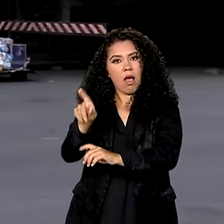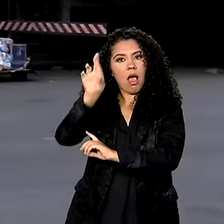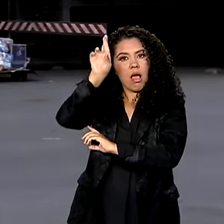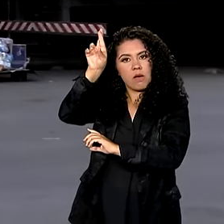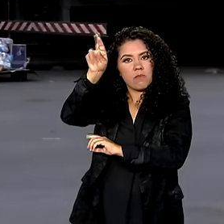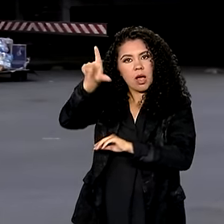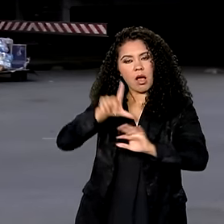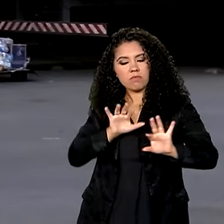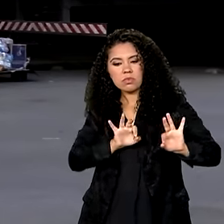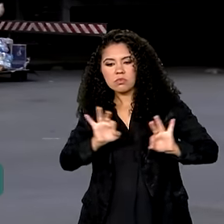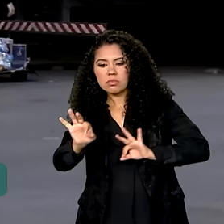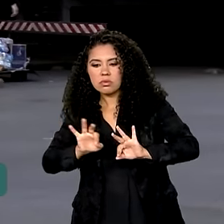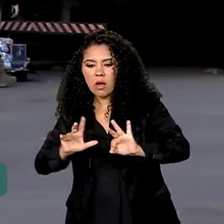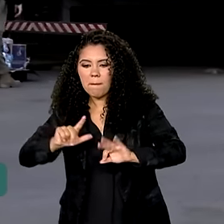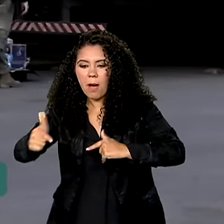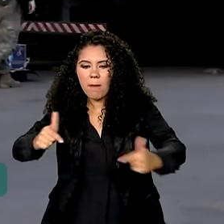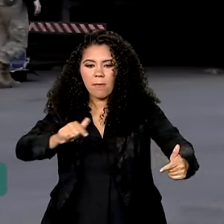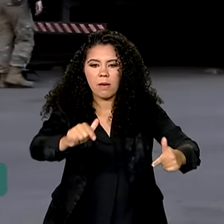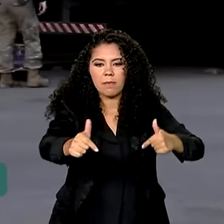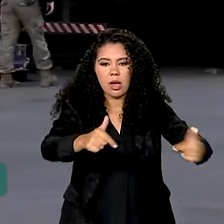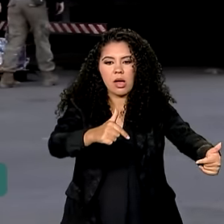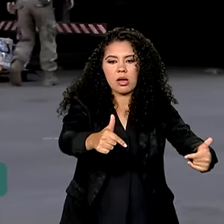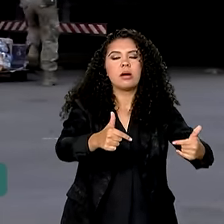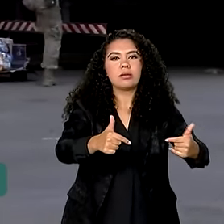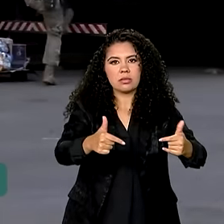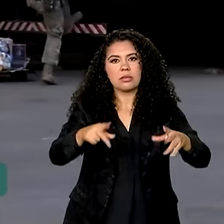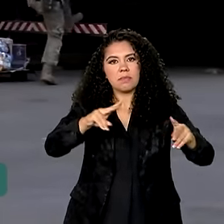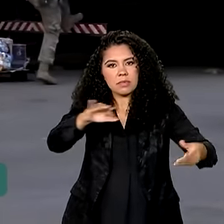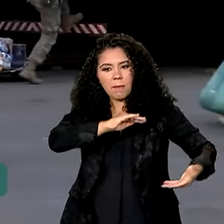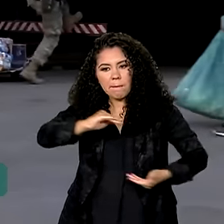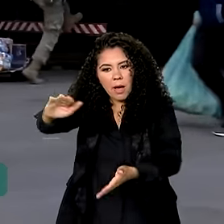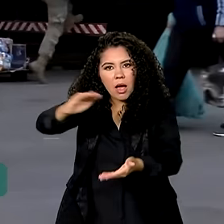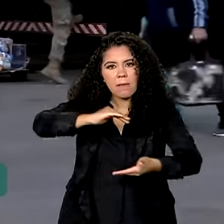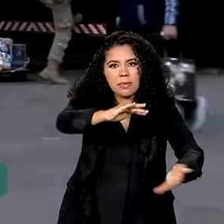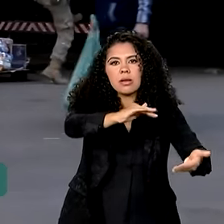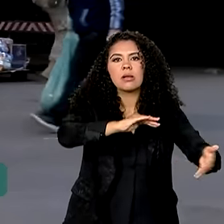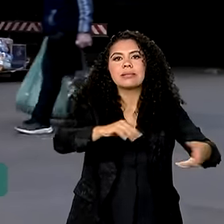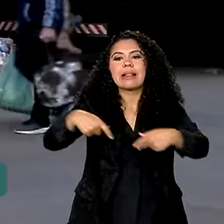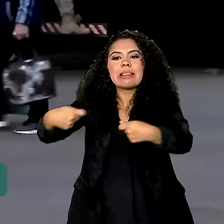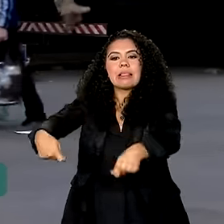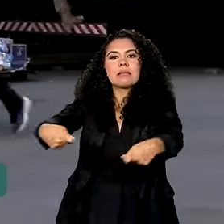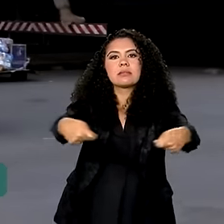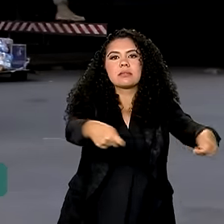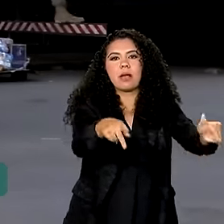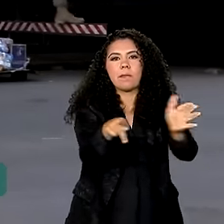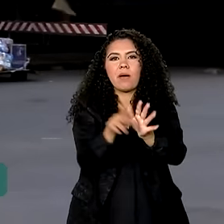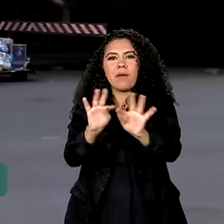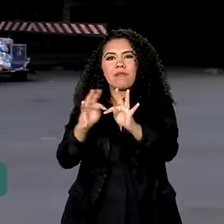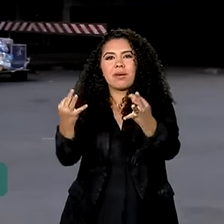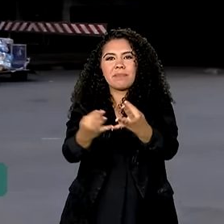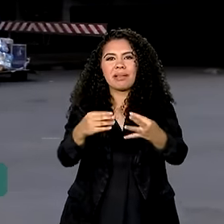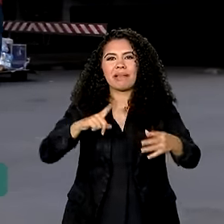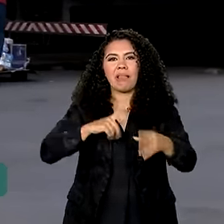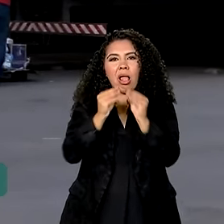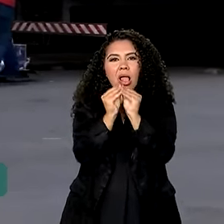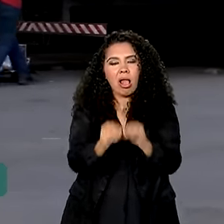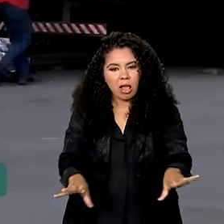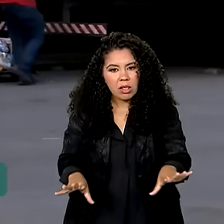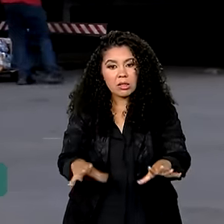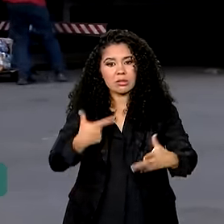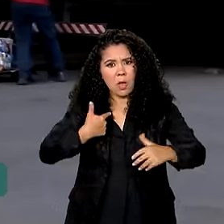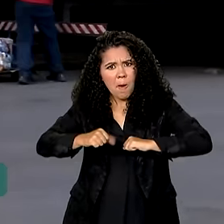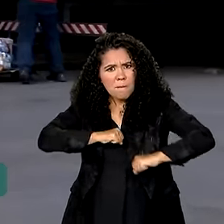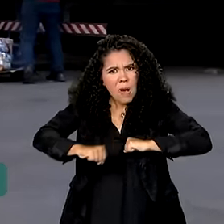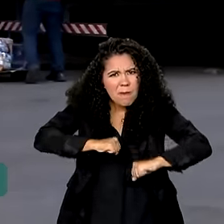coordenar os trabalhos na organização das contribuições e necessidades das famílias atingidas. A movimentação tem